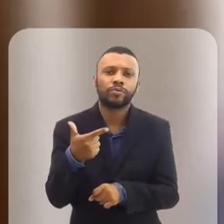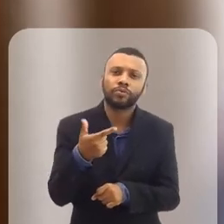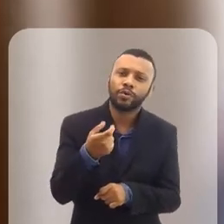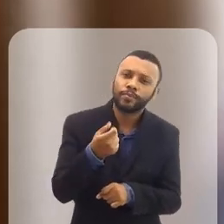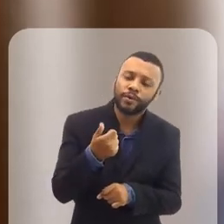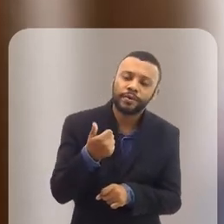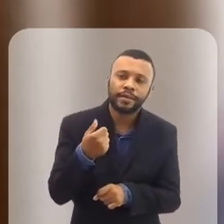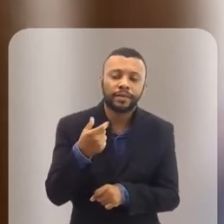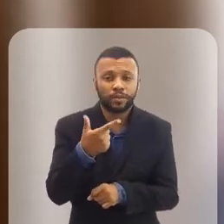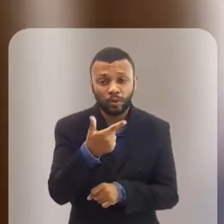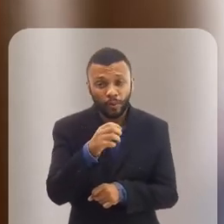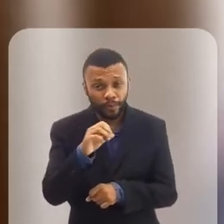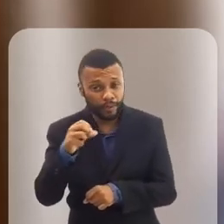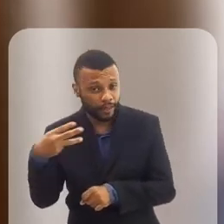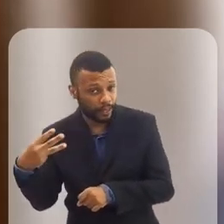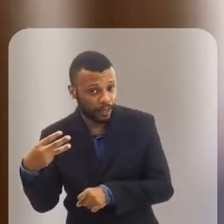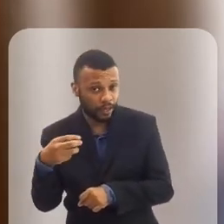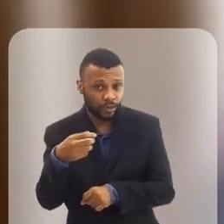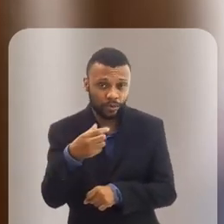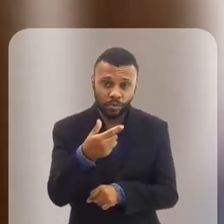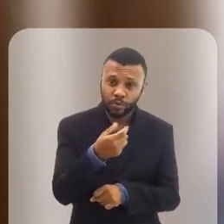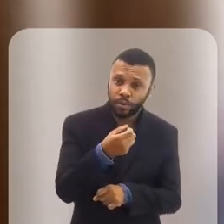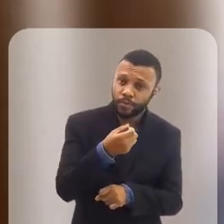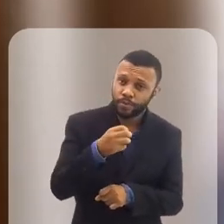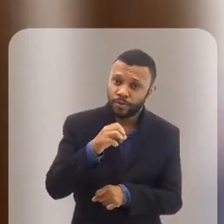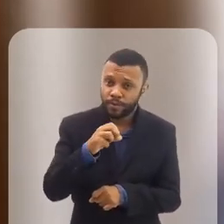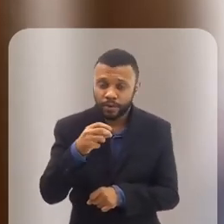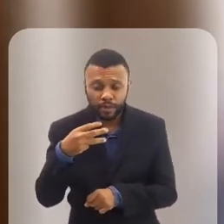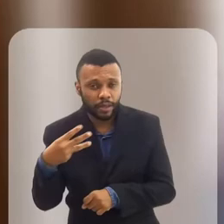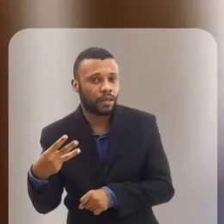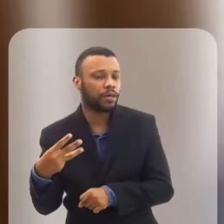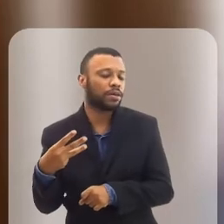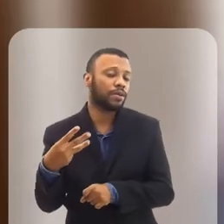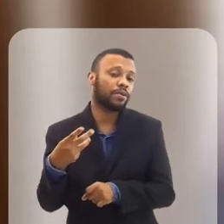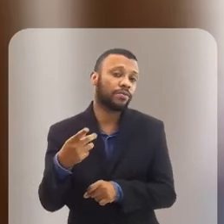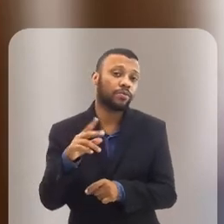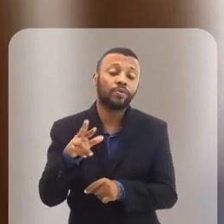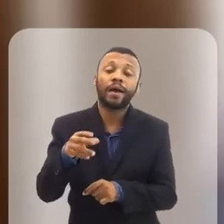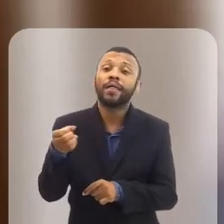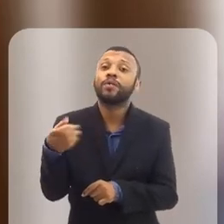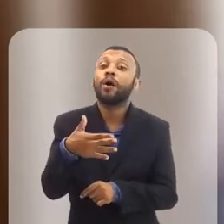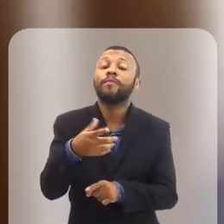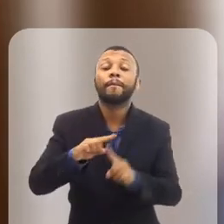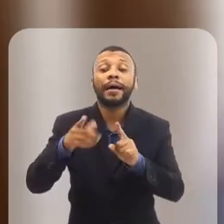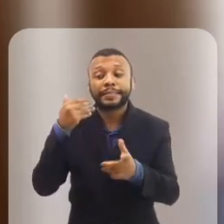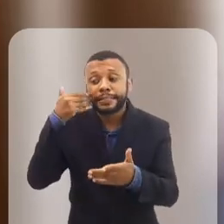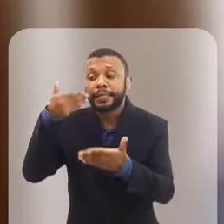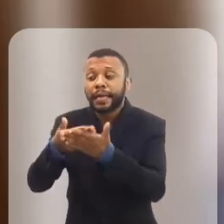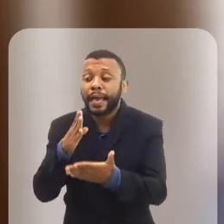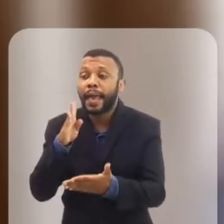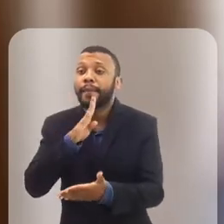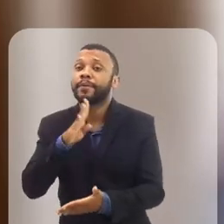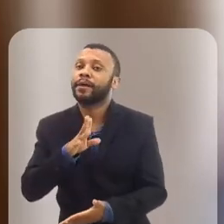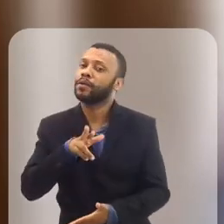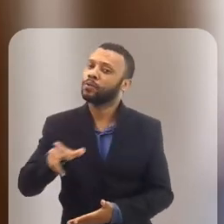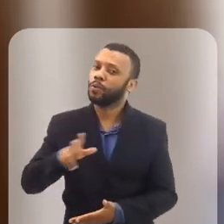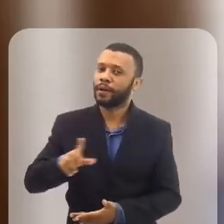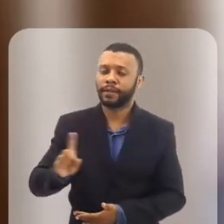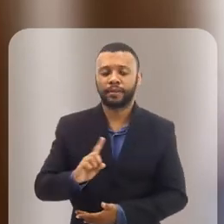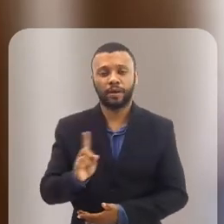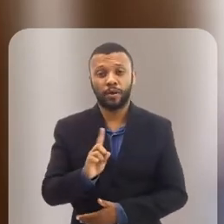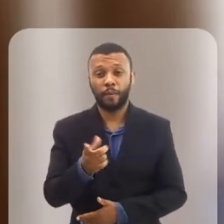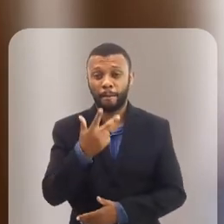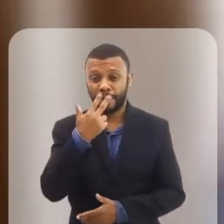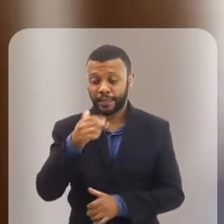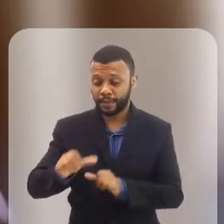se eu não me engano. Então, isso não é uma temática nova, mas também não é uma mudança imediata. Muita gente defende já que isso vai ser